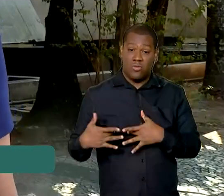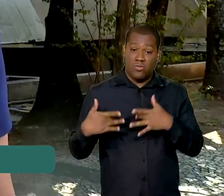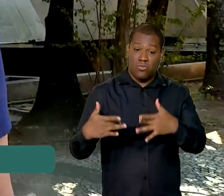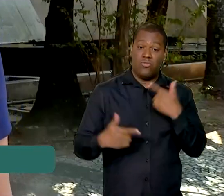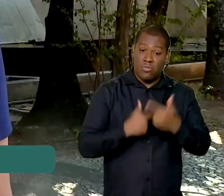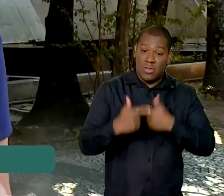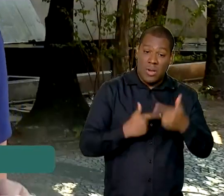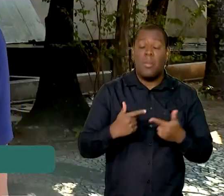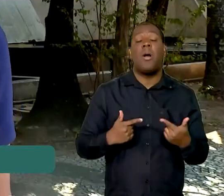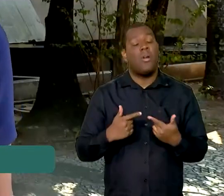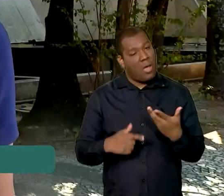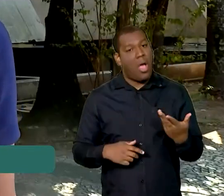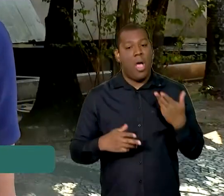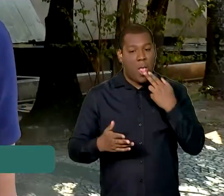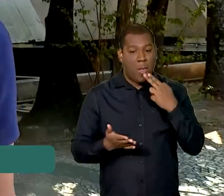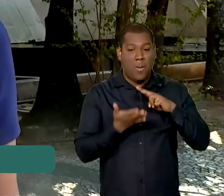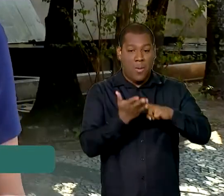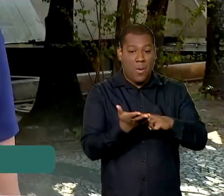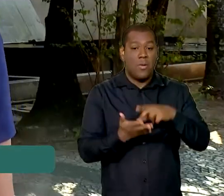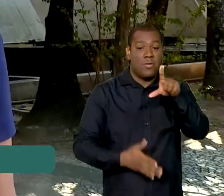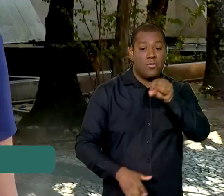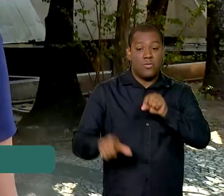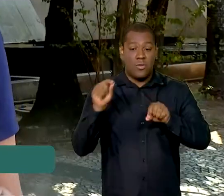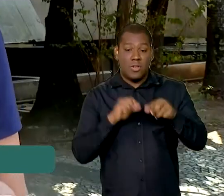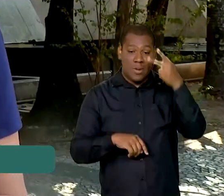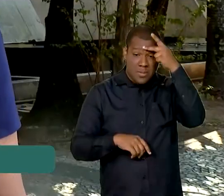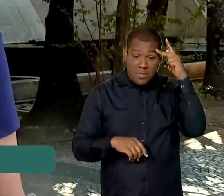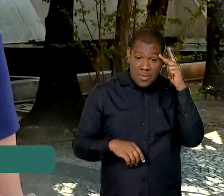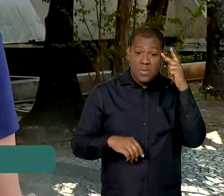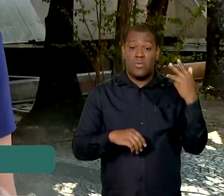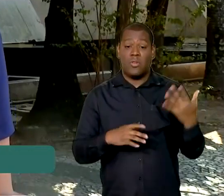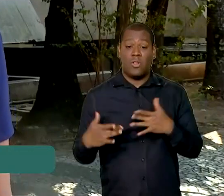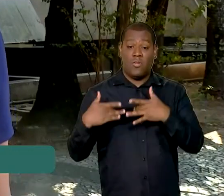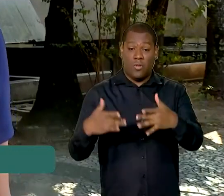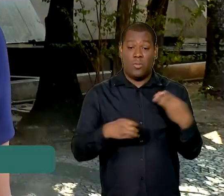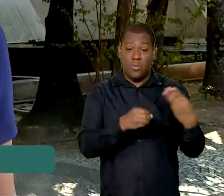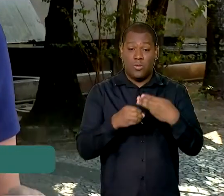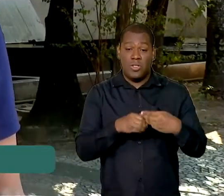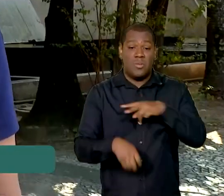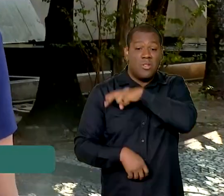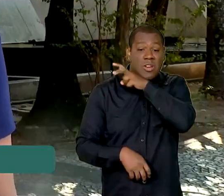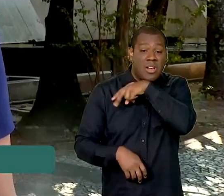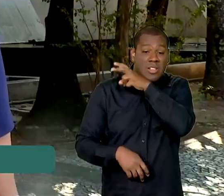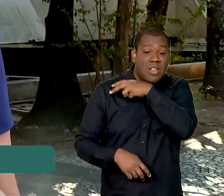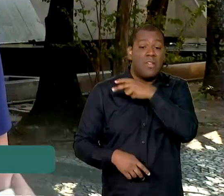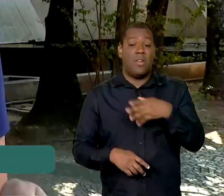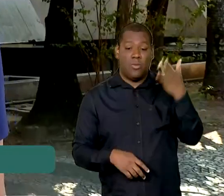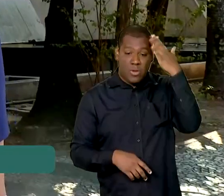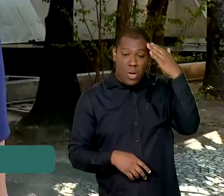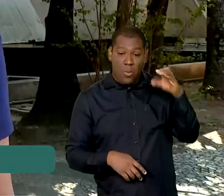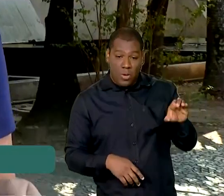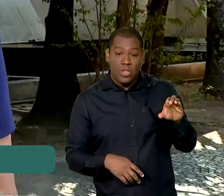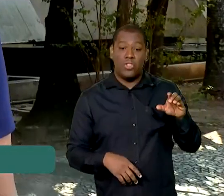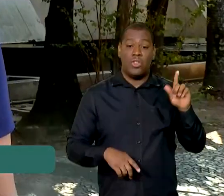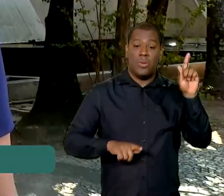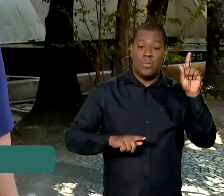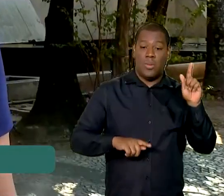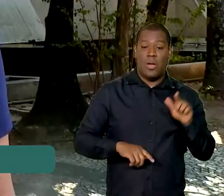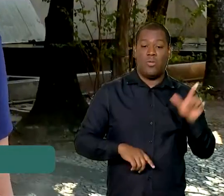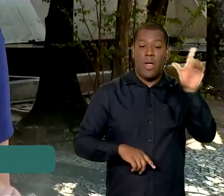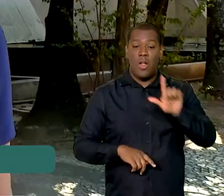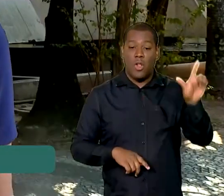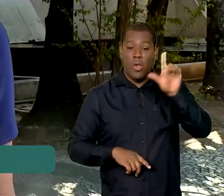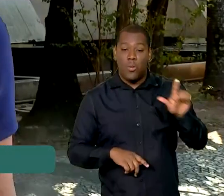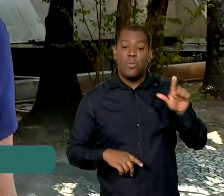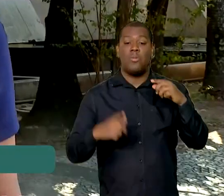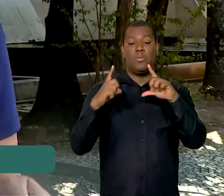os Correios estão recrutando voluntários nos municípios de Cascavel, Curitiba, Cajamar, Guarulhos, Londrina e